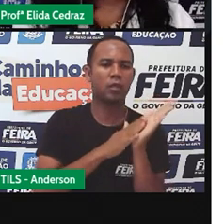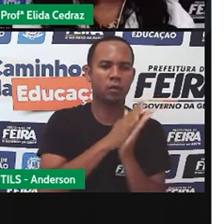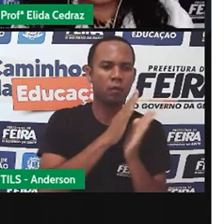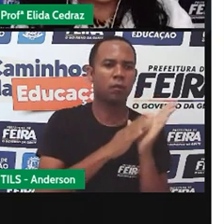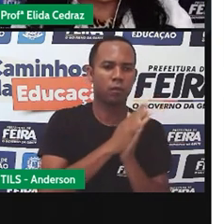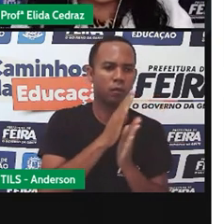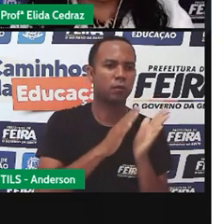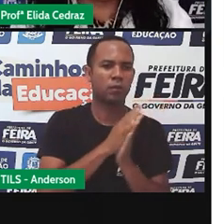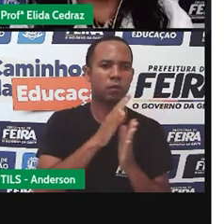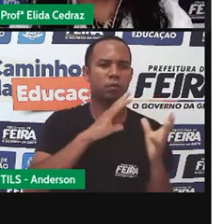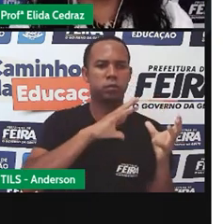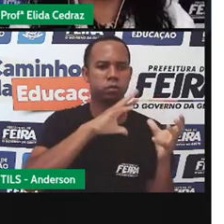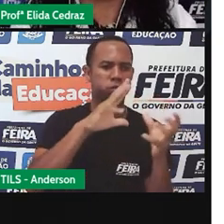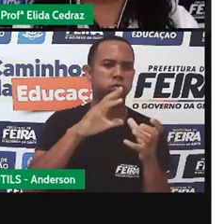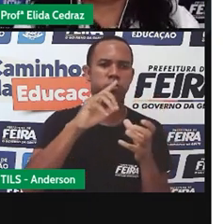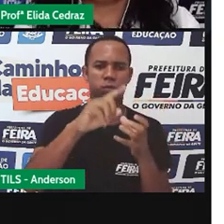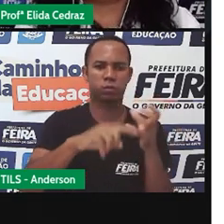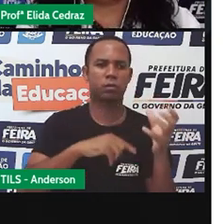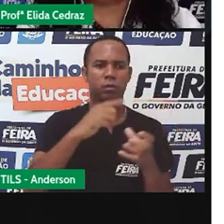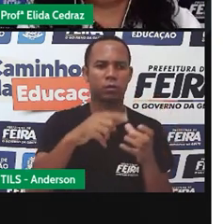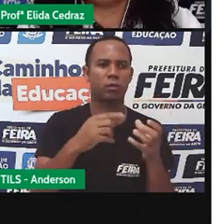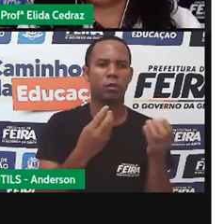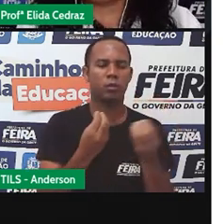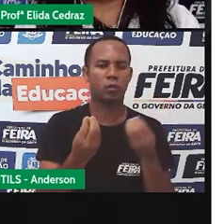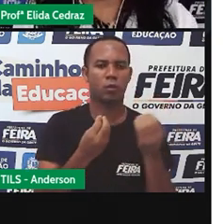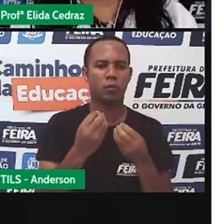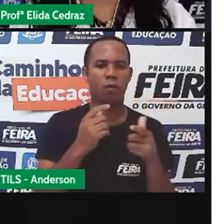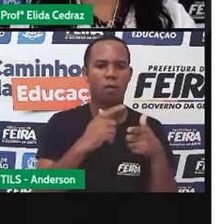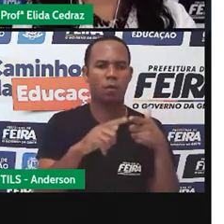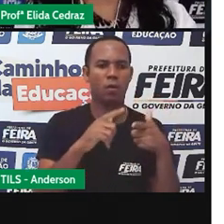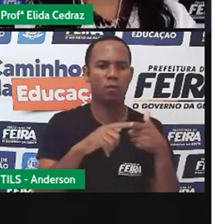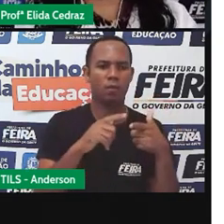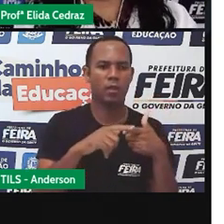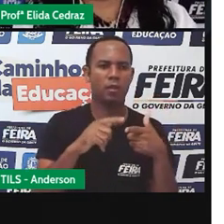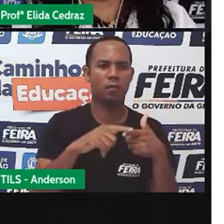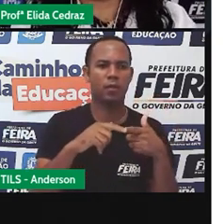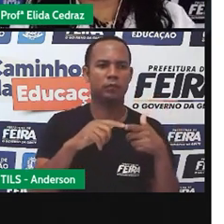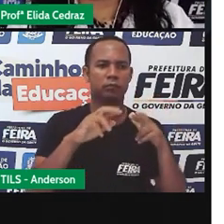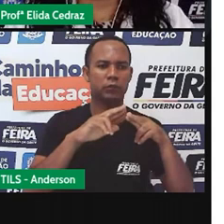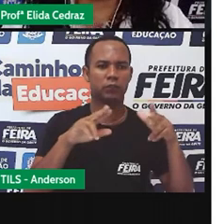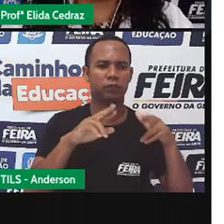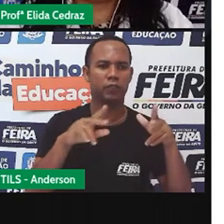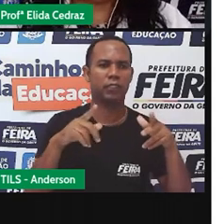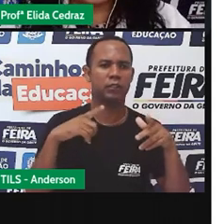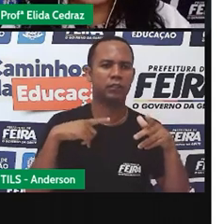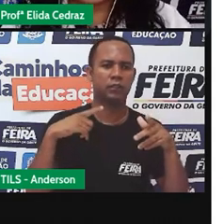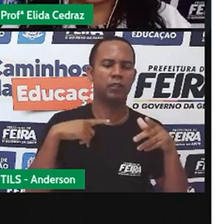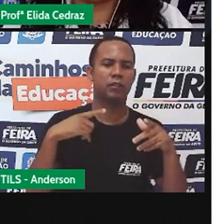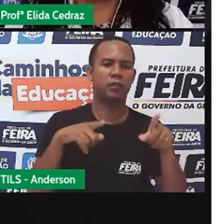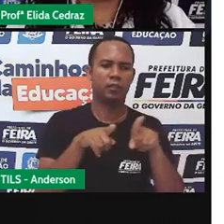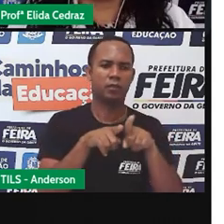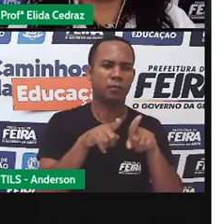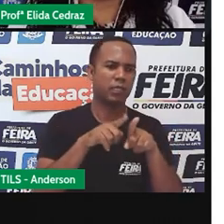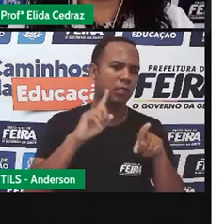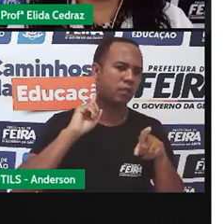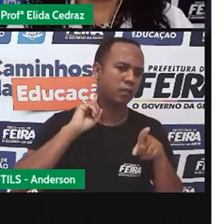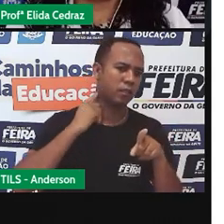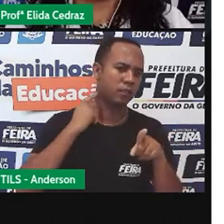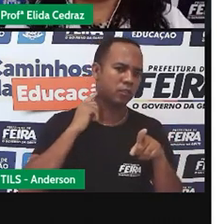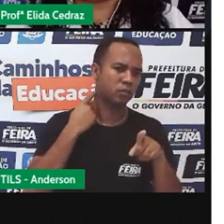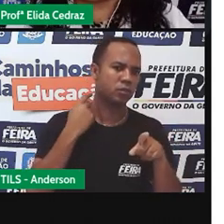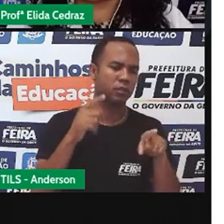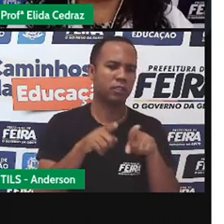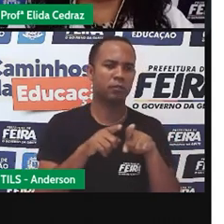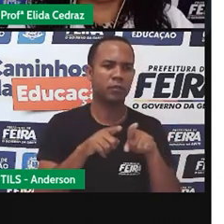planeta. Não é só aqui. Por conta dos problemas ambientais, como o desmatamento e o lixo, o jornal foi